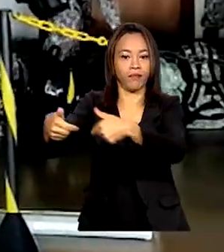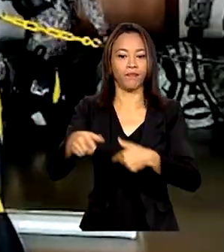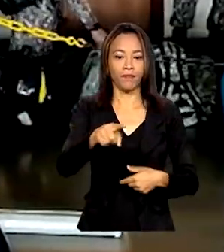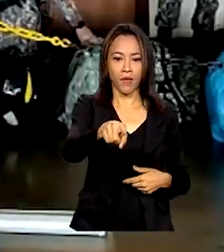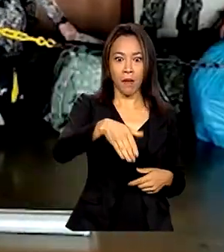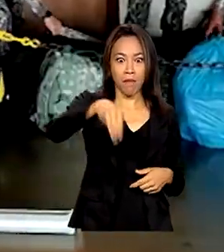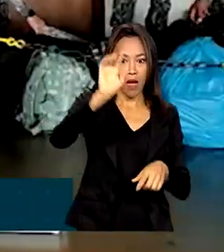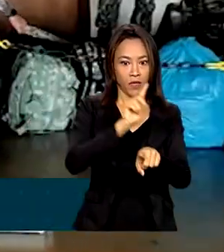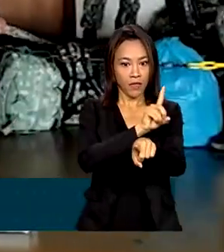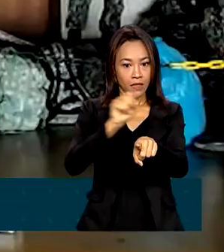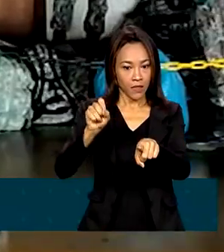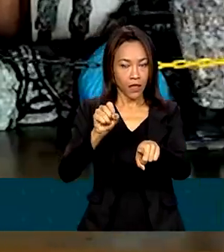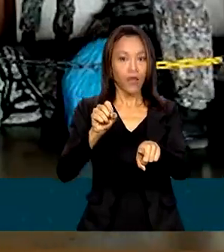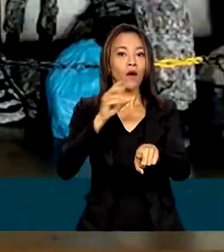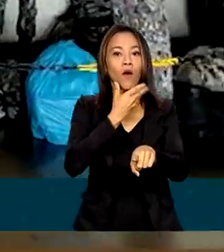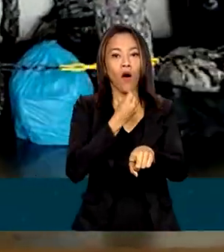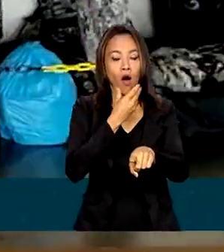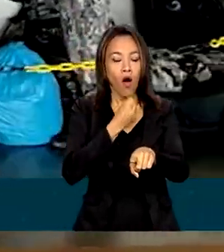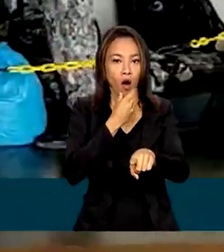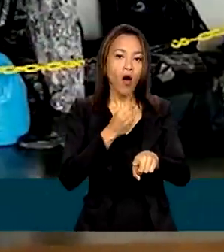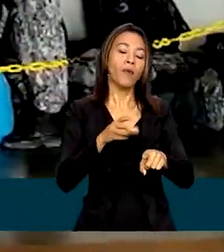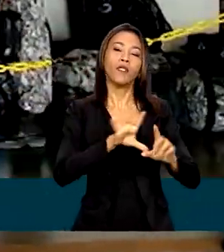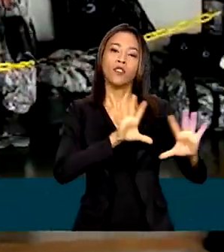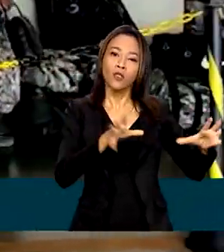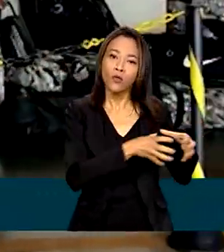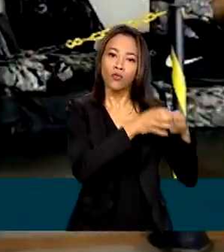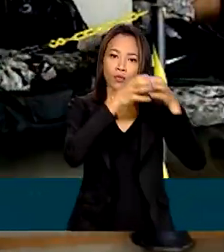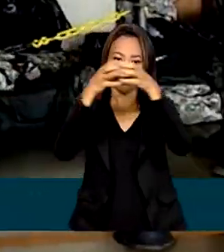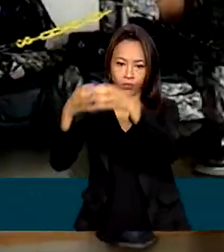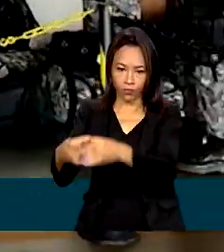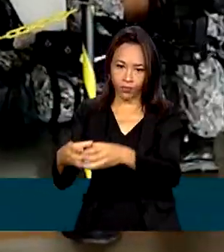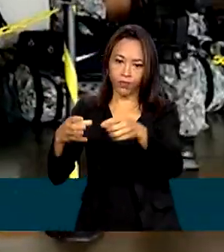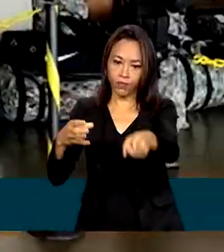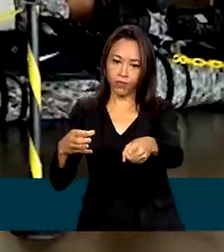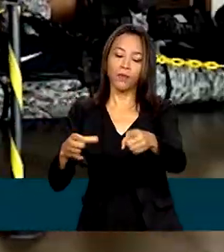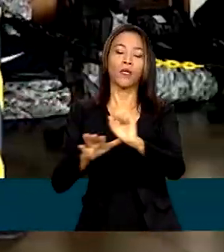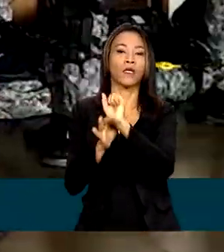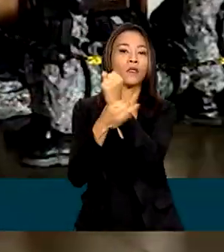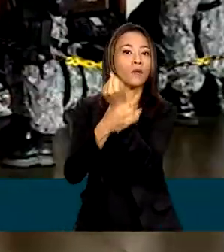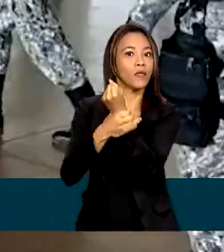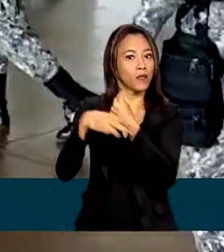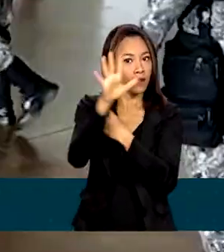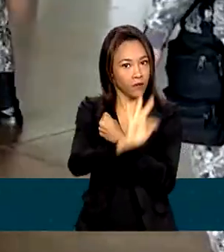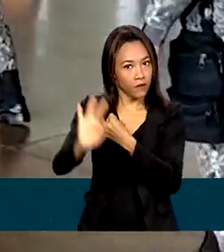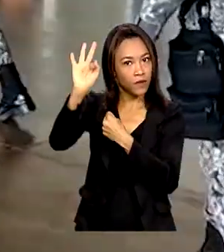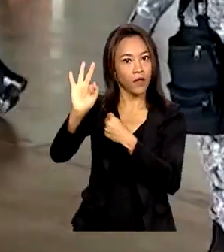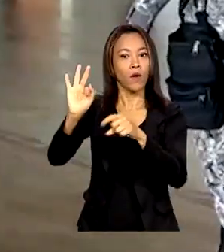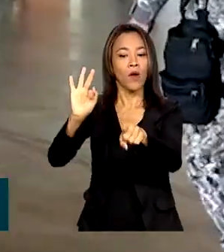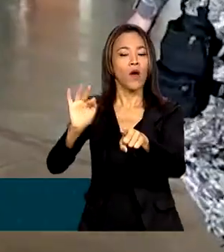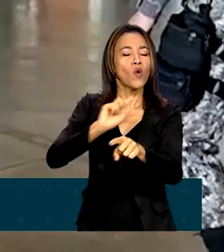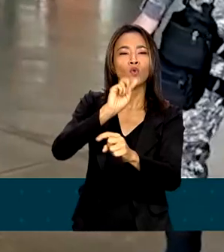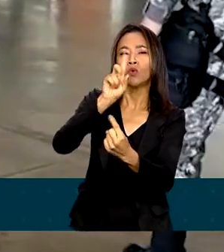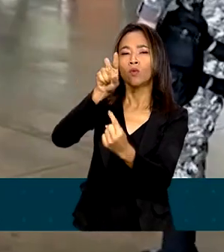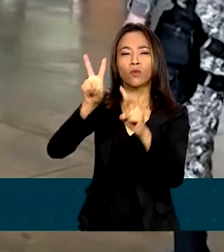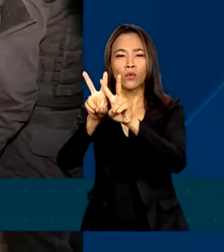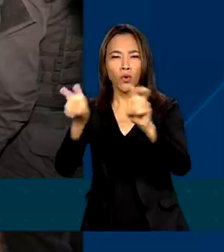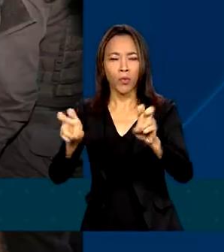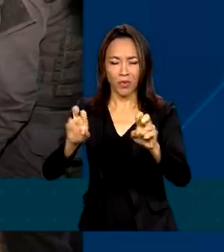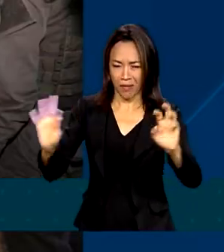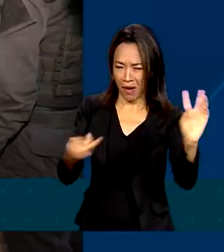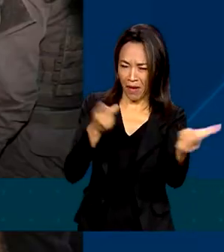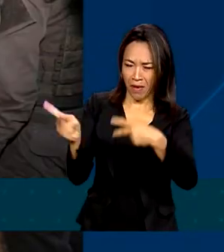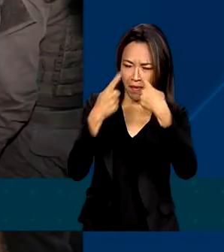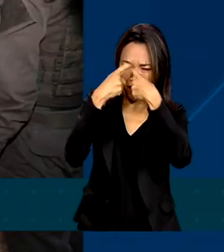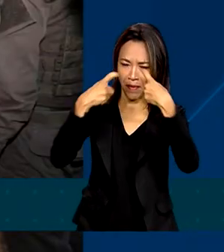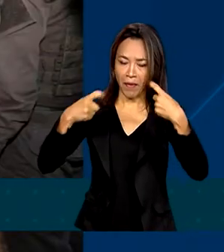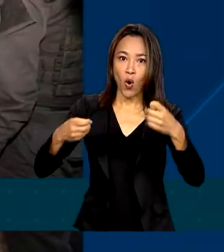homens da Força Nacional embarcaram para Natal na última sexta-feira para conter a onda de ataques com os quais o crime